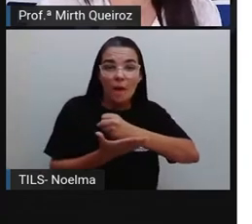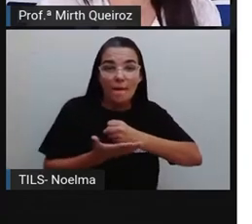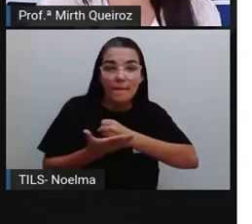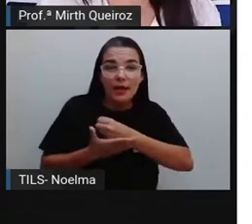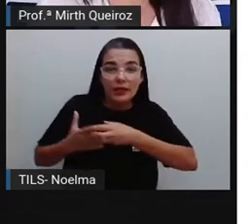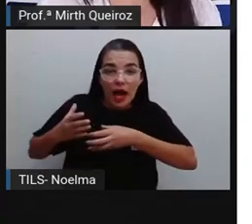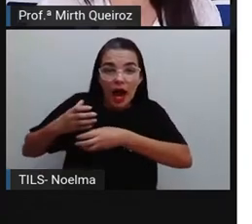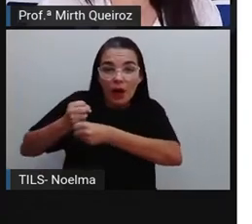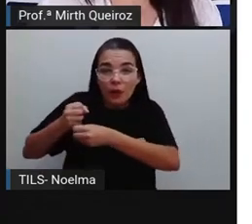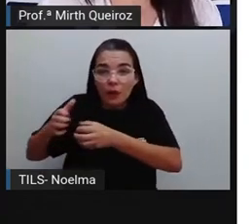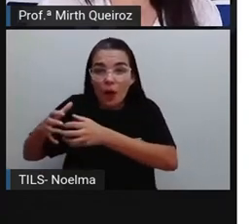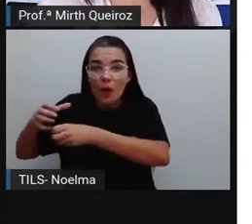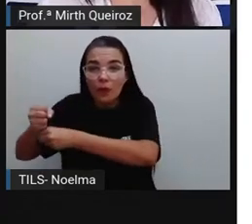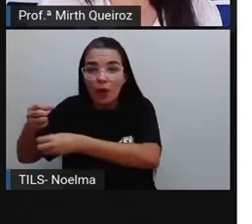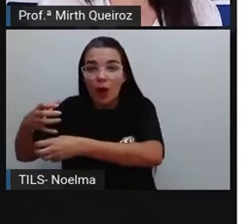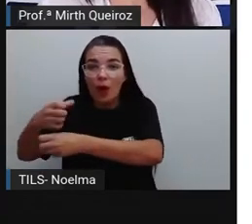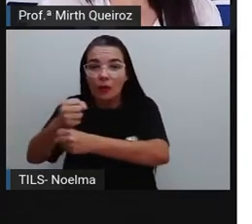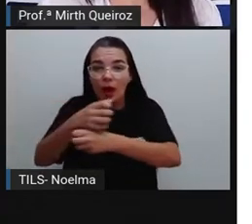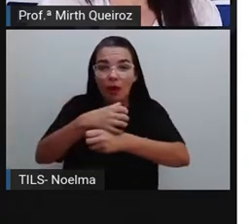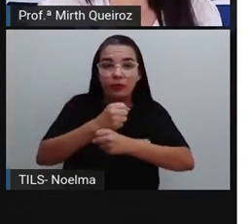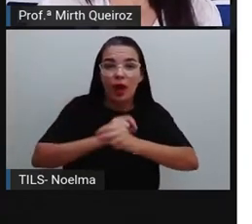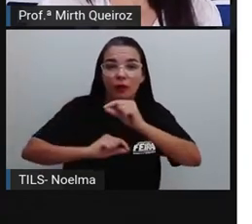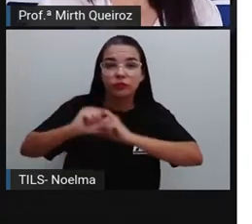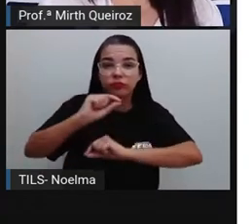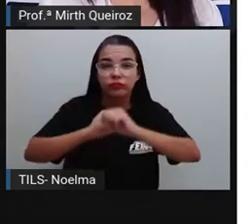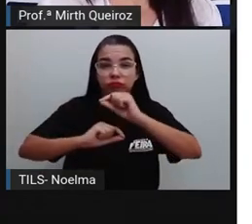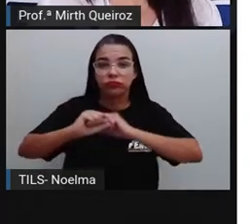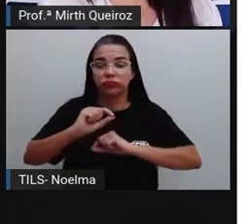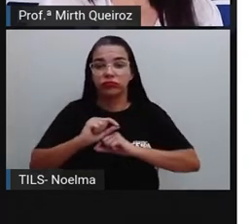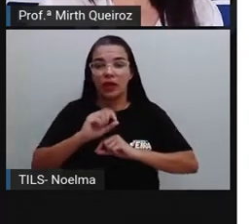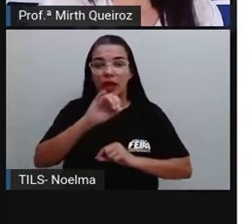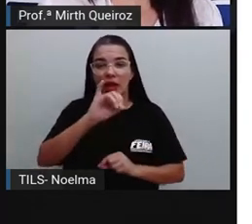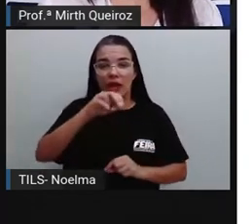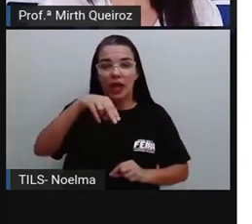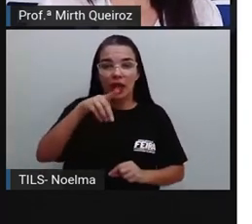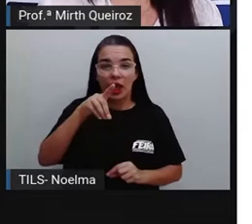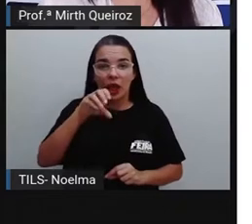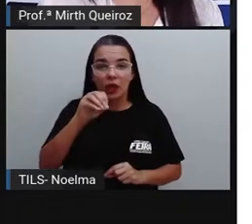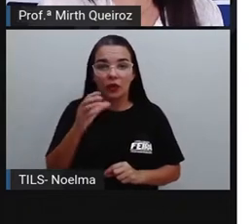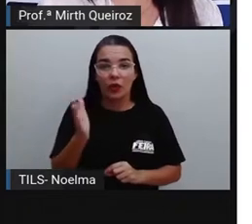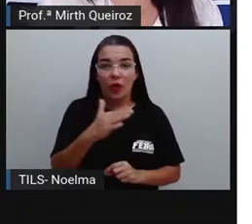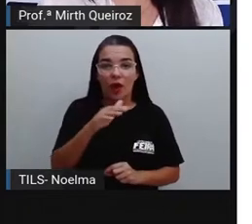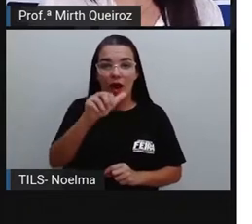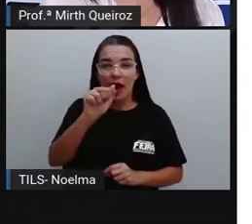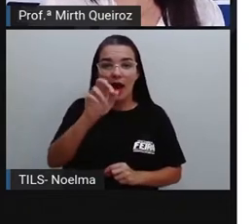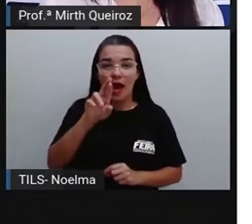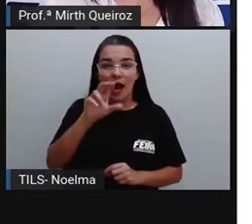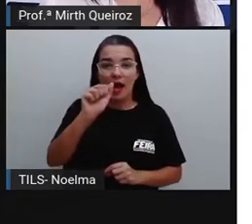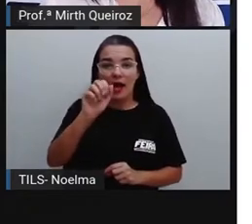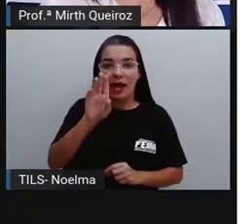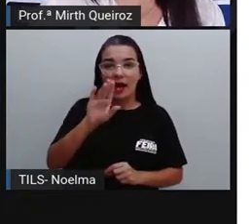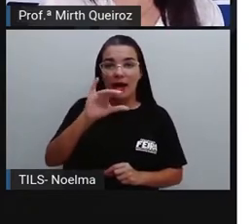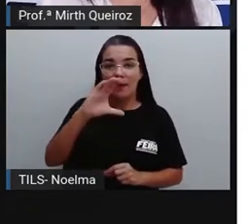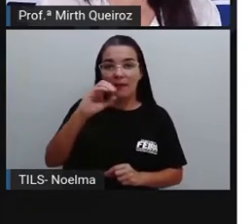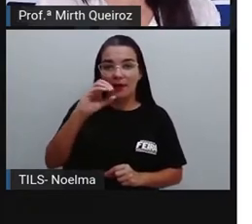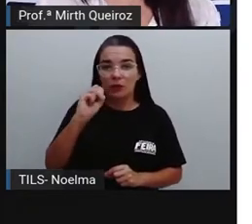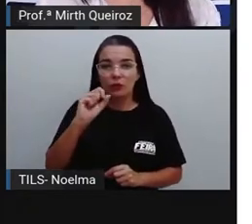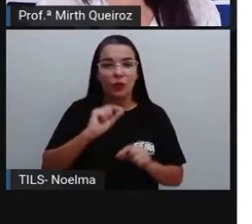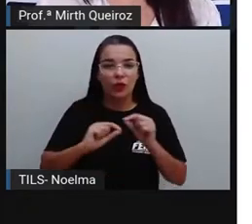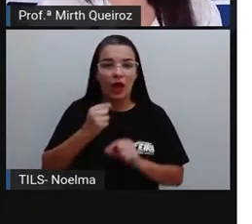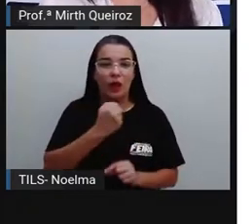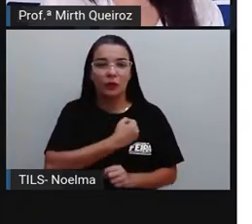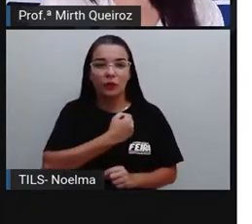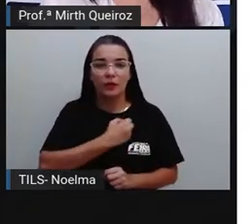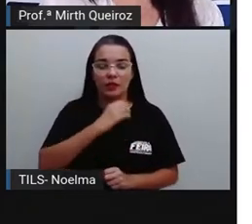com base no agrupamento de algarismos indo-arábicos, que é o que eu falei para vocês, são os numerais de 0 a